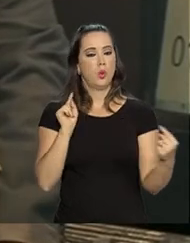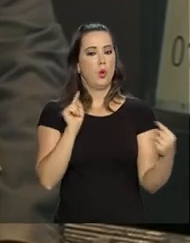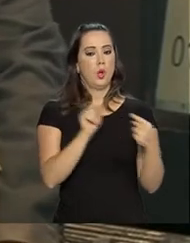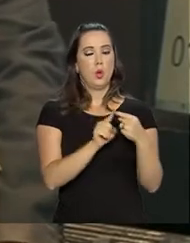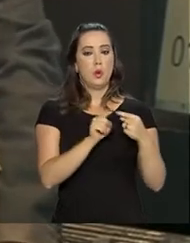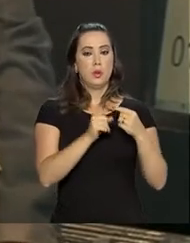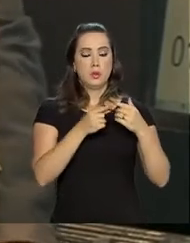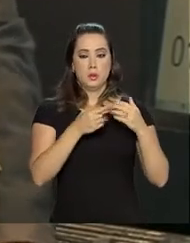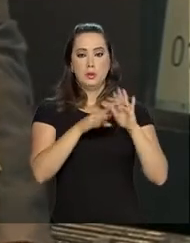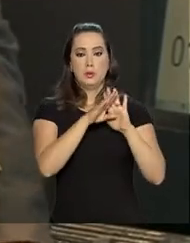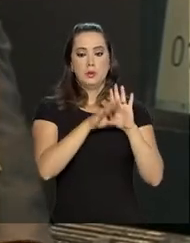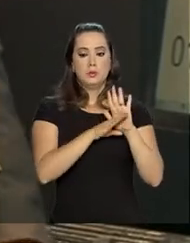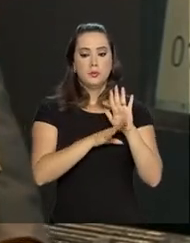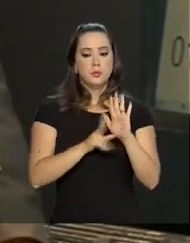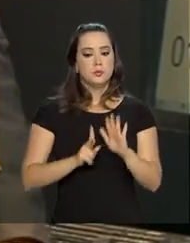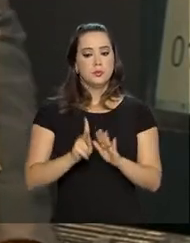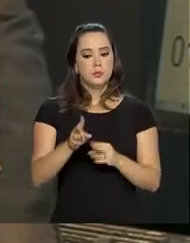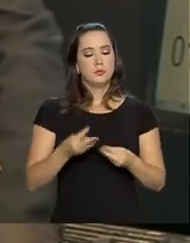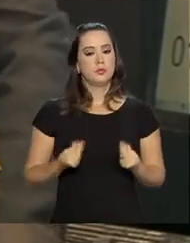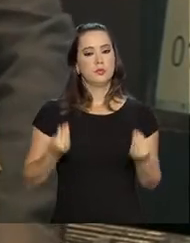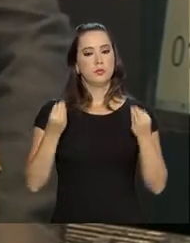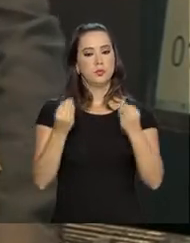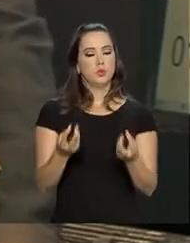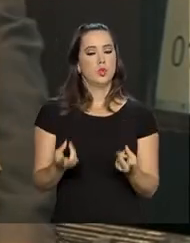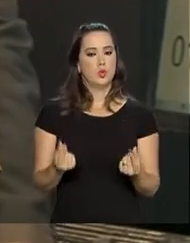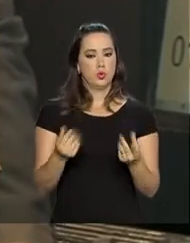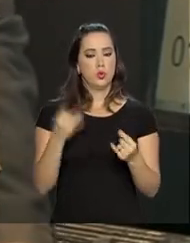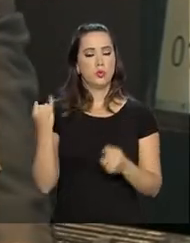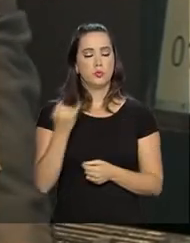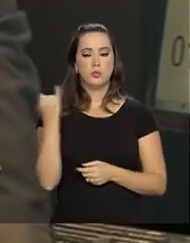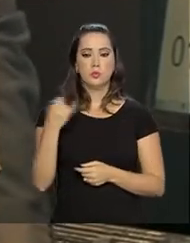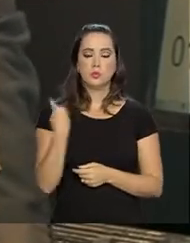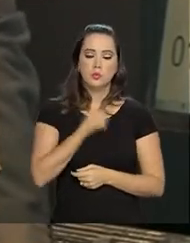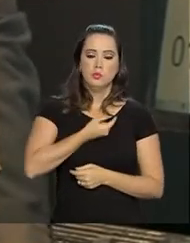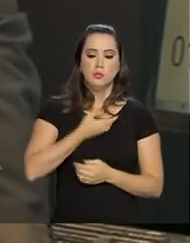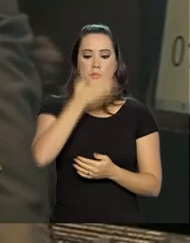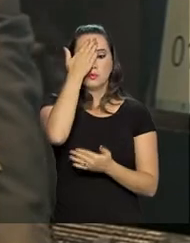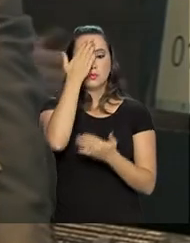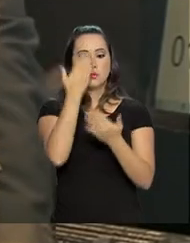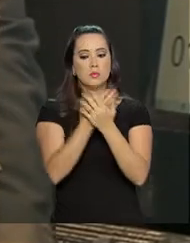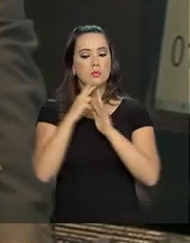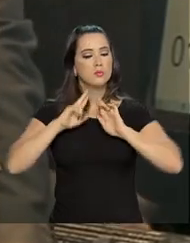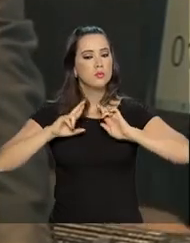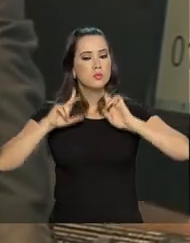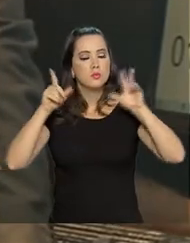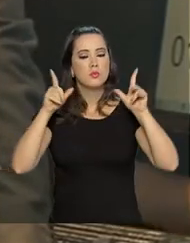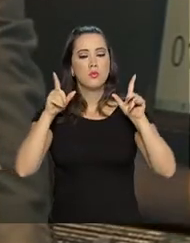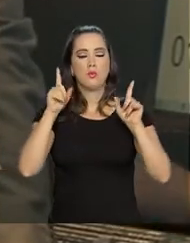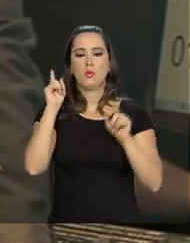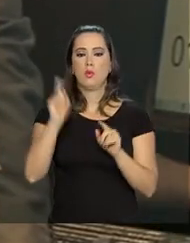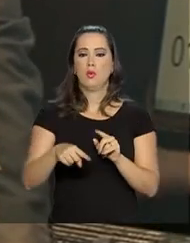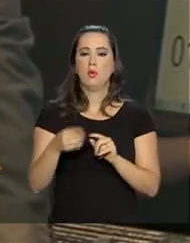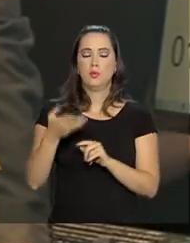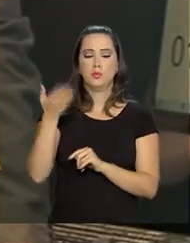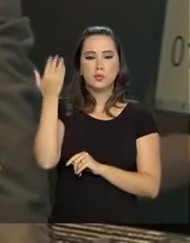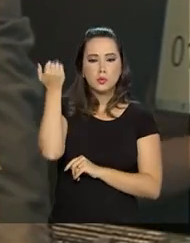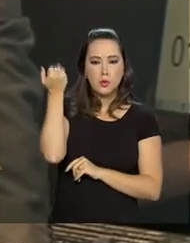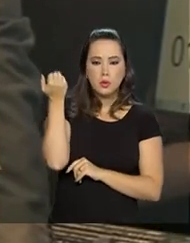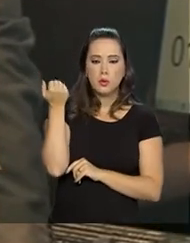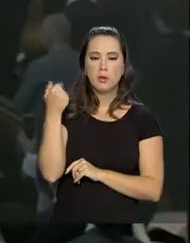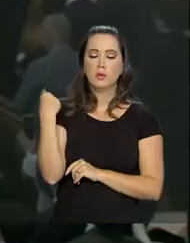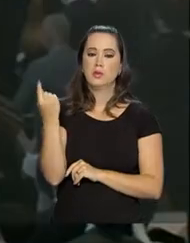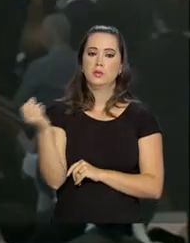garantir investimentos, porque nós acreditamos, diferentemente daqueles que praticaram